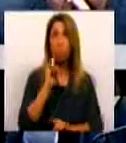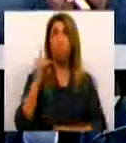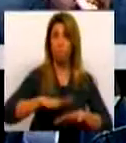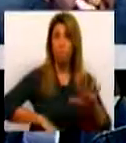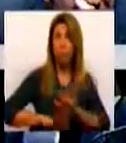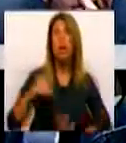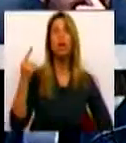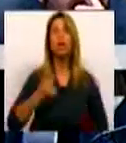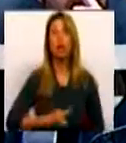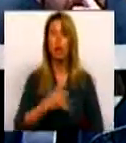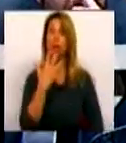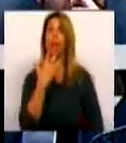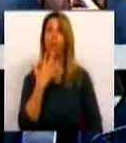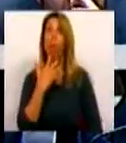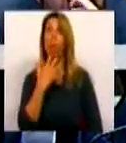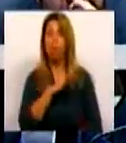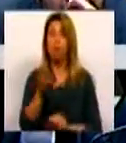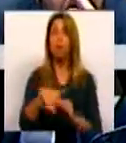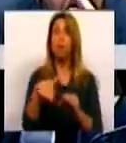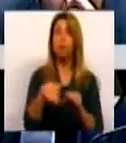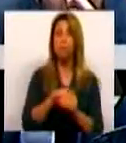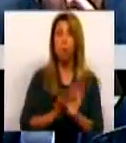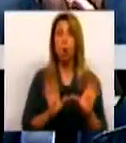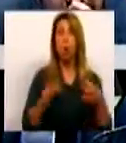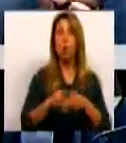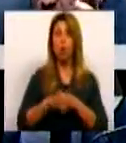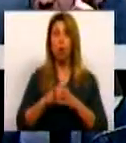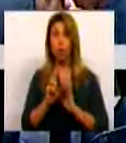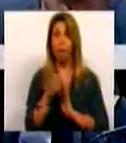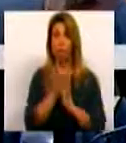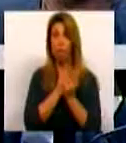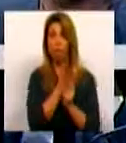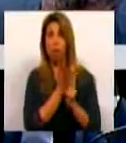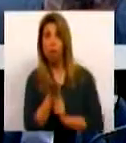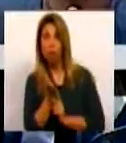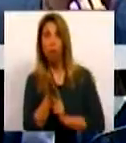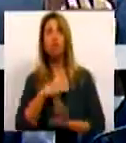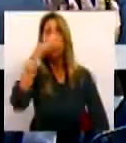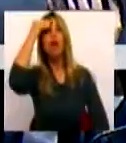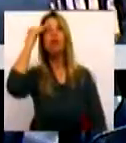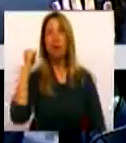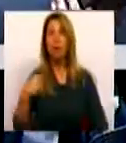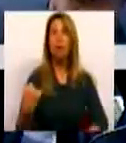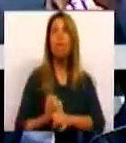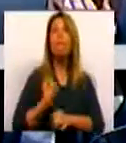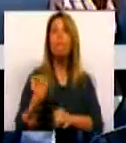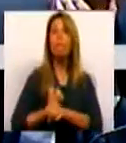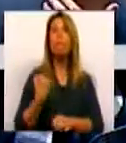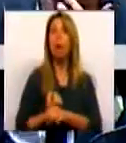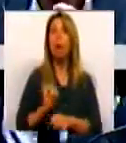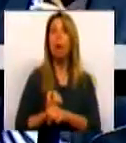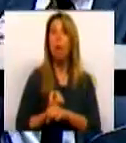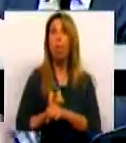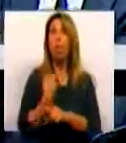pelas comissões bipartidas. Têm esquecido que o papel que cabe aos